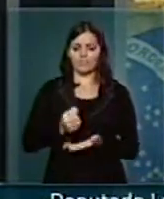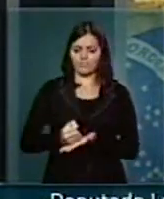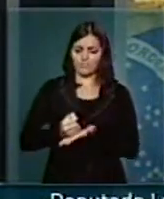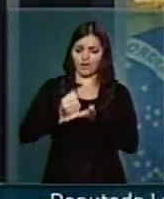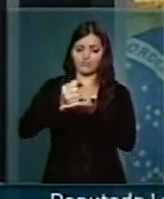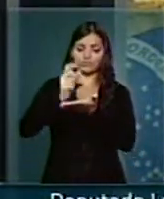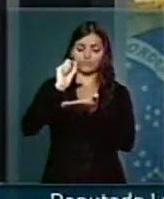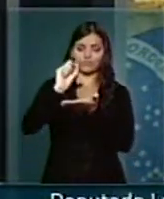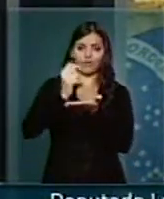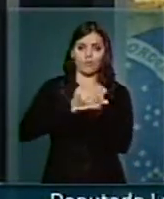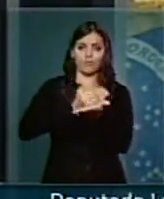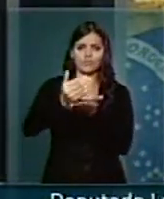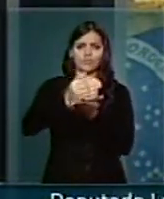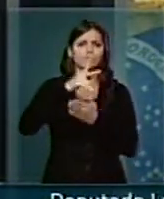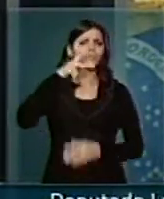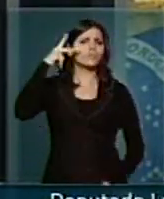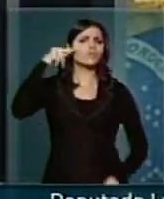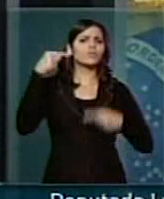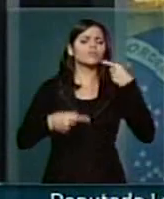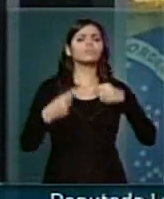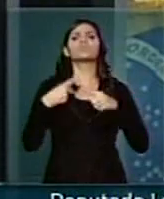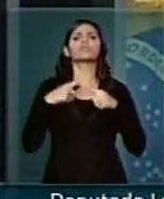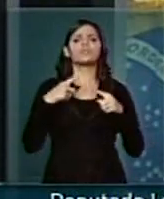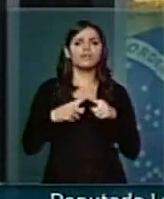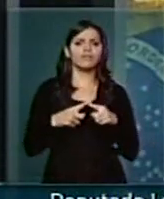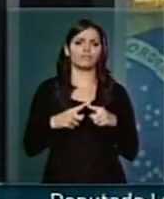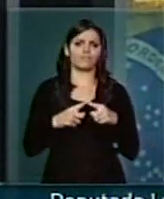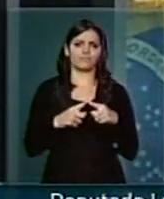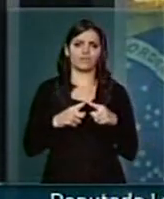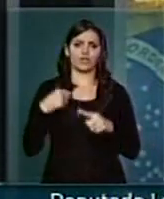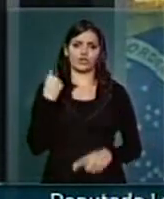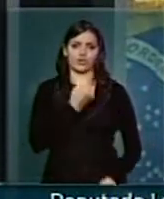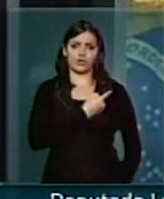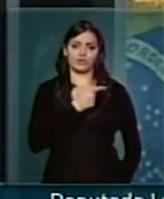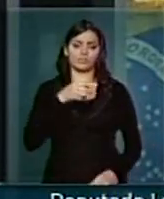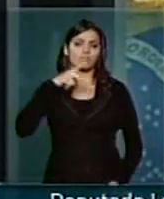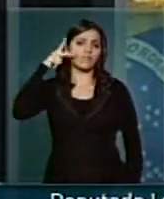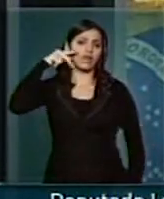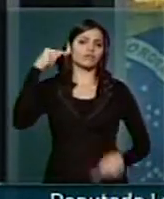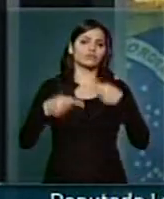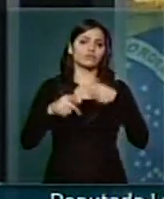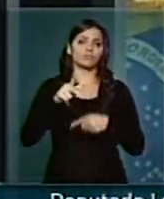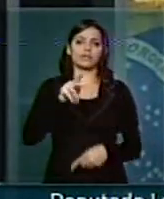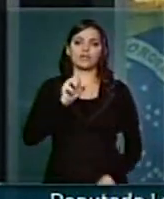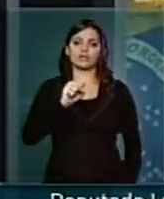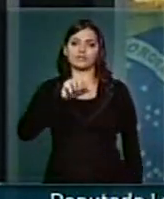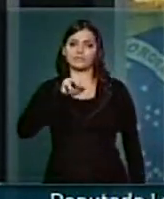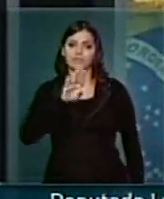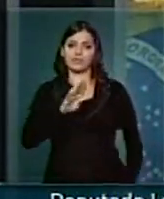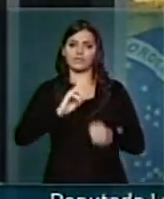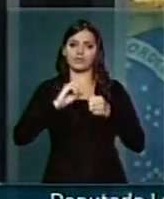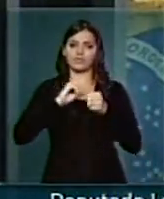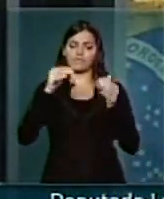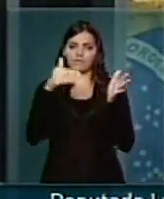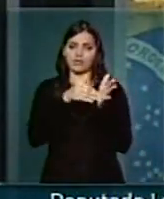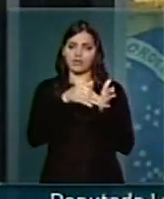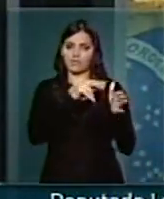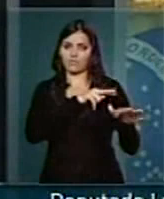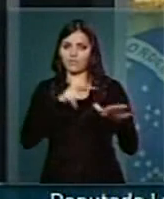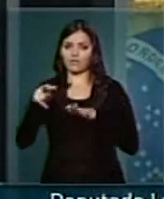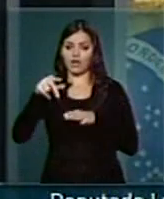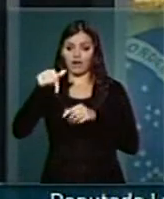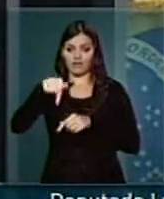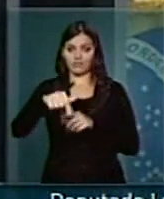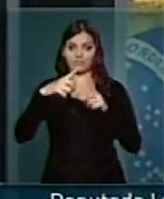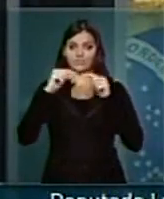política. Por que eu falo esta referência? Nós, do PSB, estamos realizando, neste final de semana, aqui em Brasília,